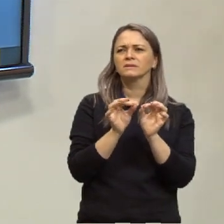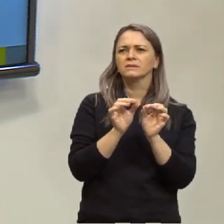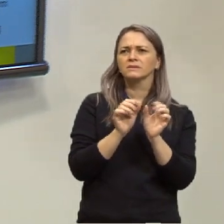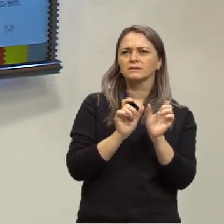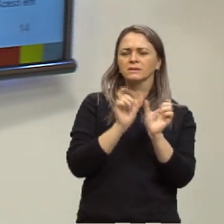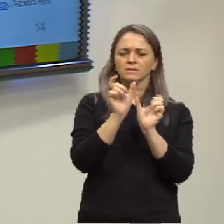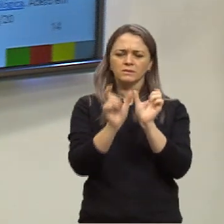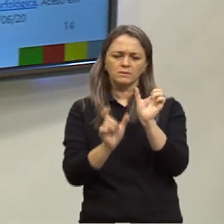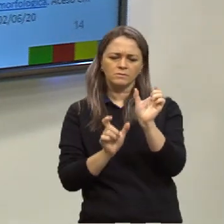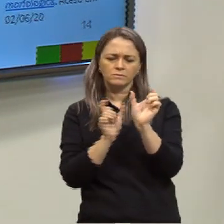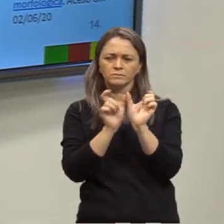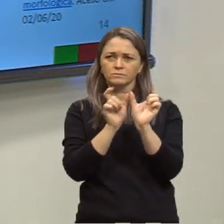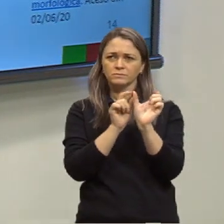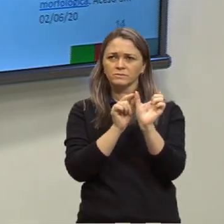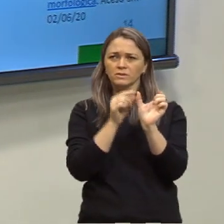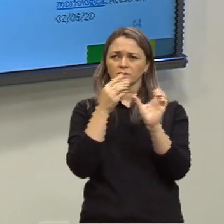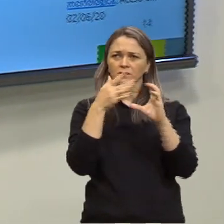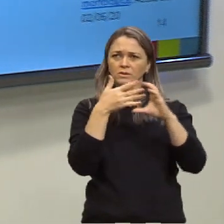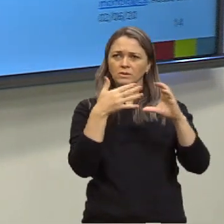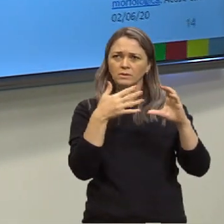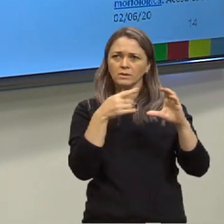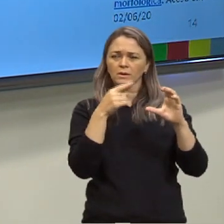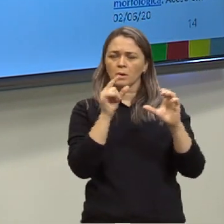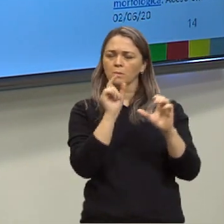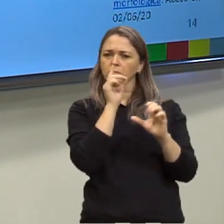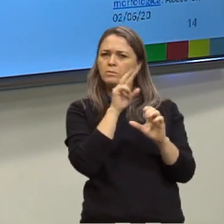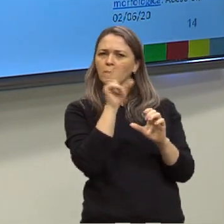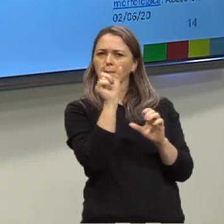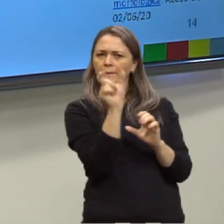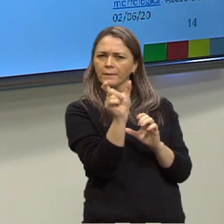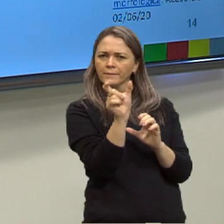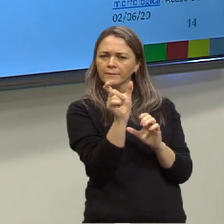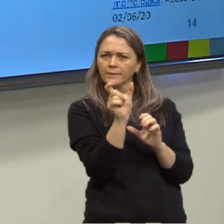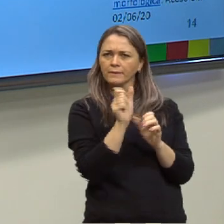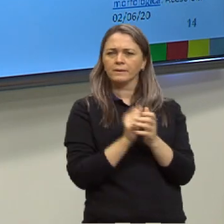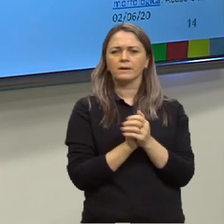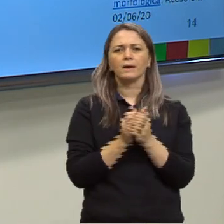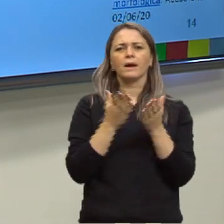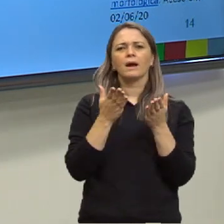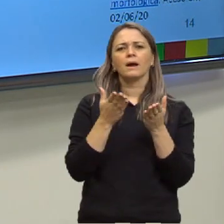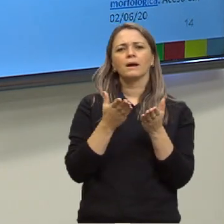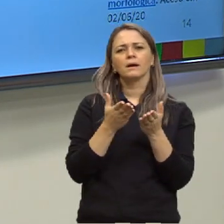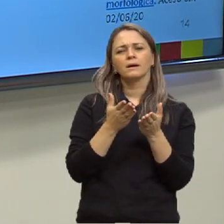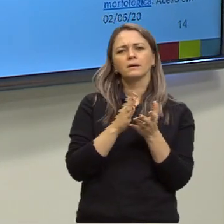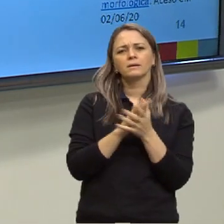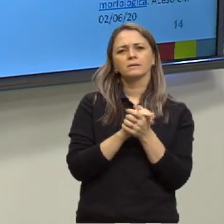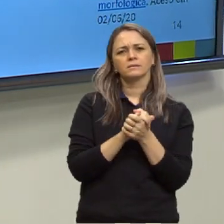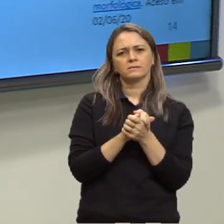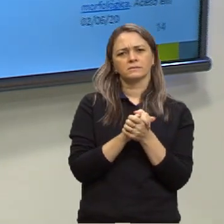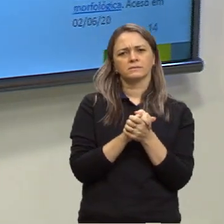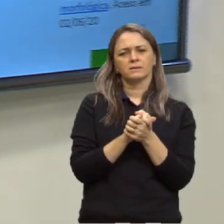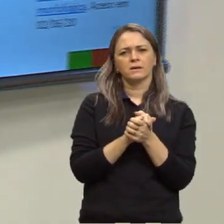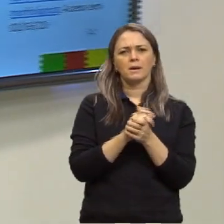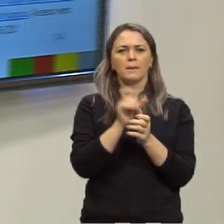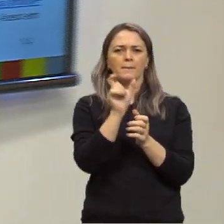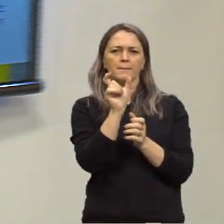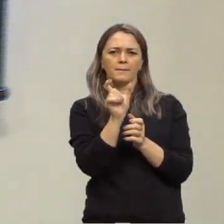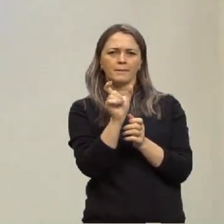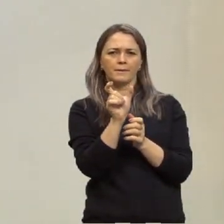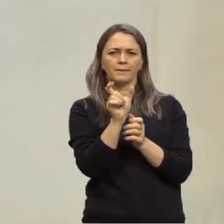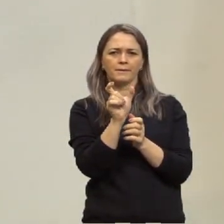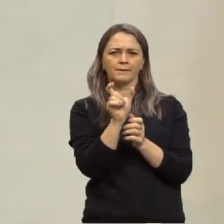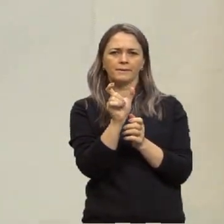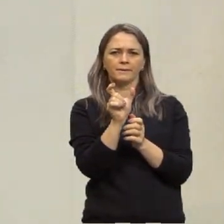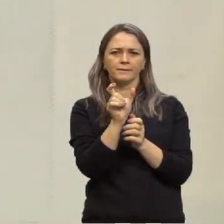Eu consigo todas essas características olhando para uma palavra. Agora, se eu pegar essa palavra e eu colocar